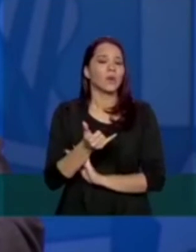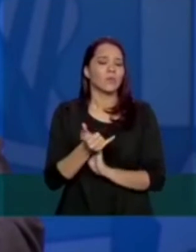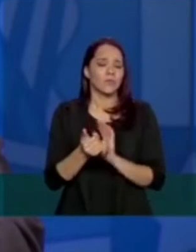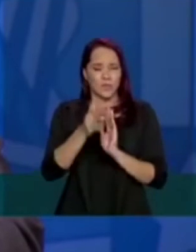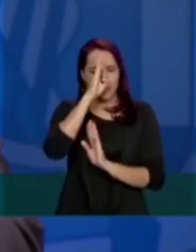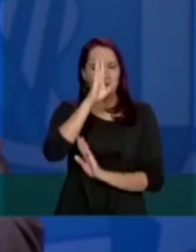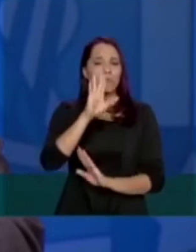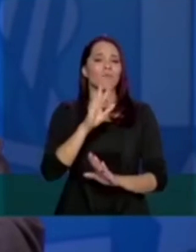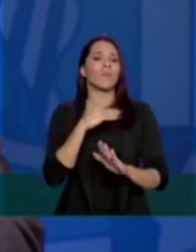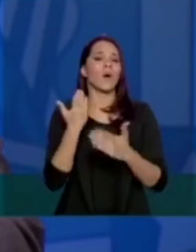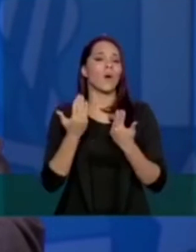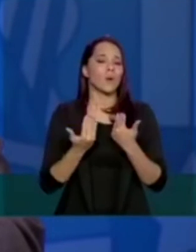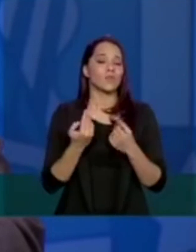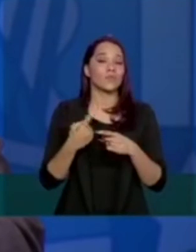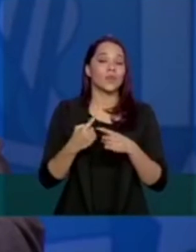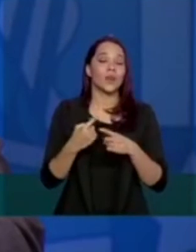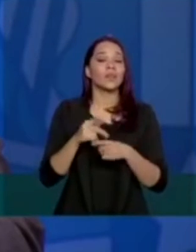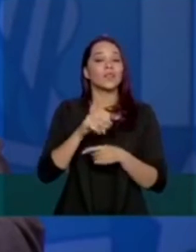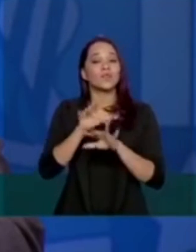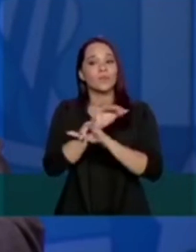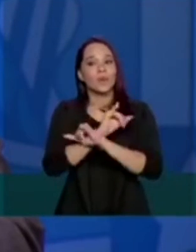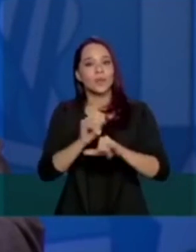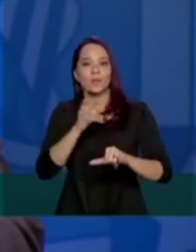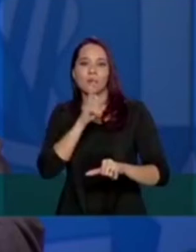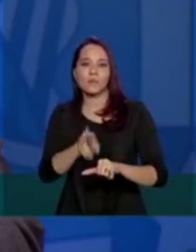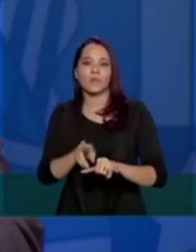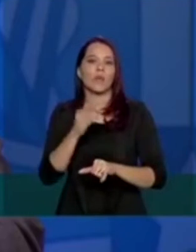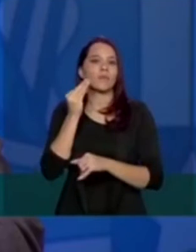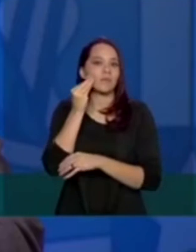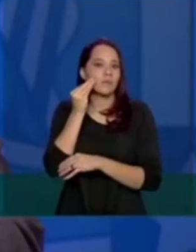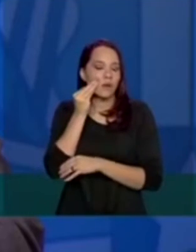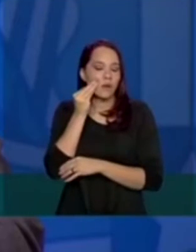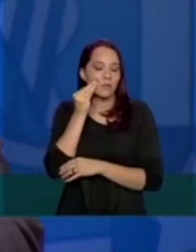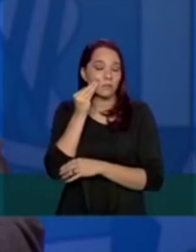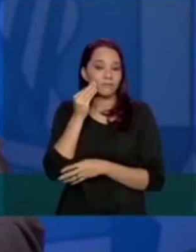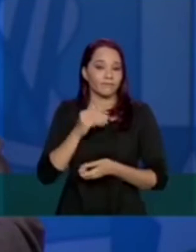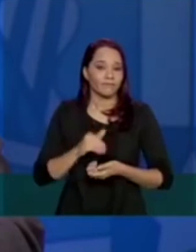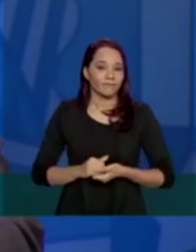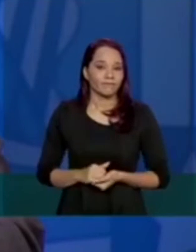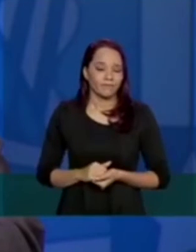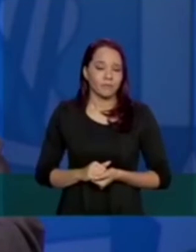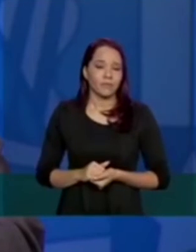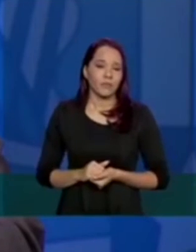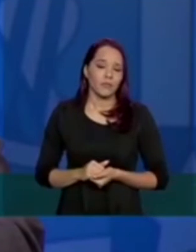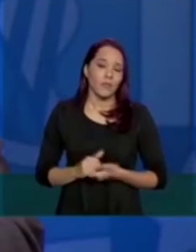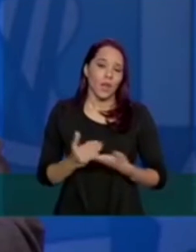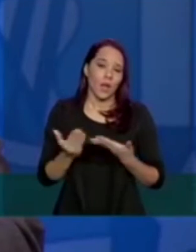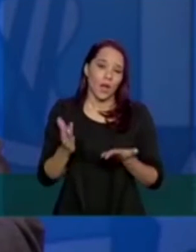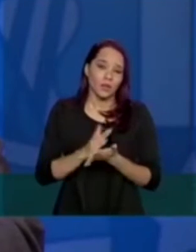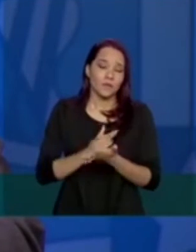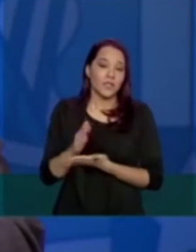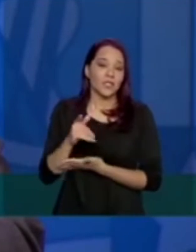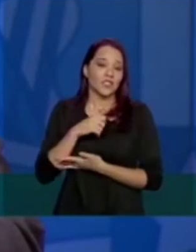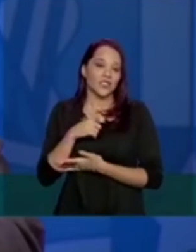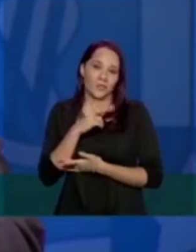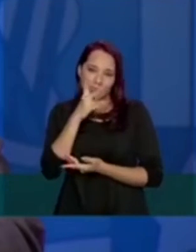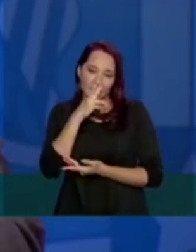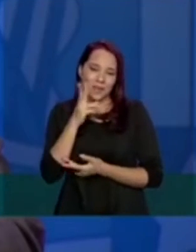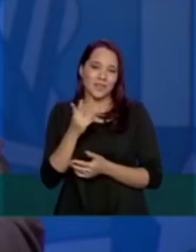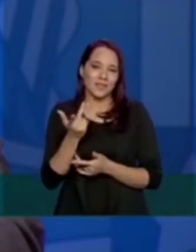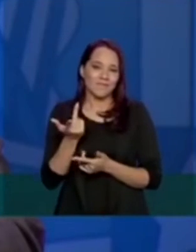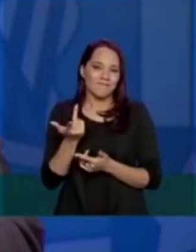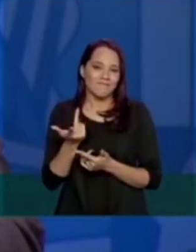óbitos com relação à divulgação do resultado do exame, que havia, em algum momento, um represamento